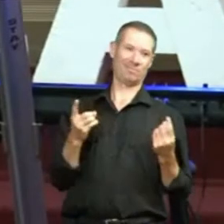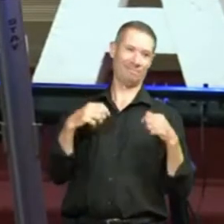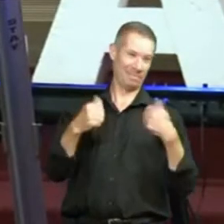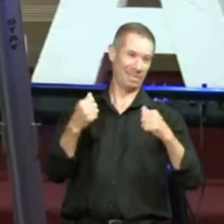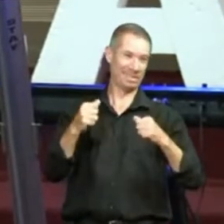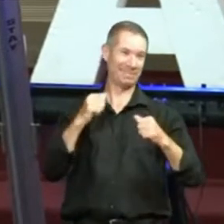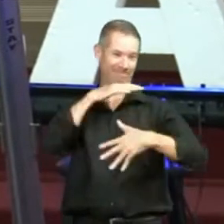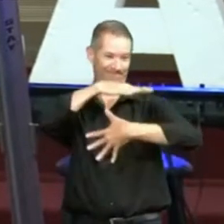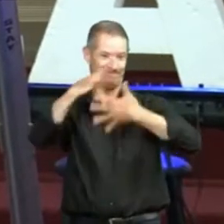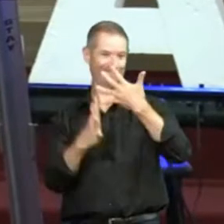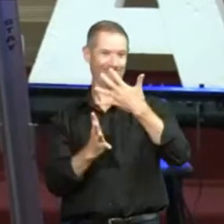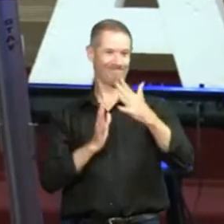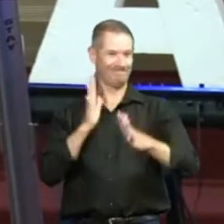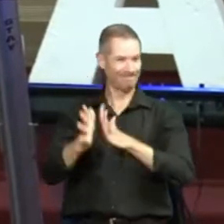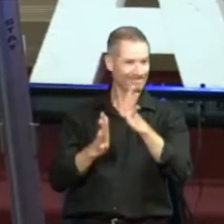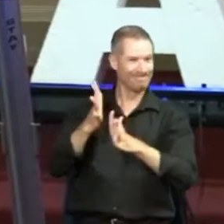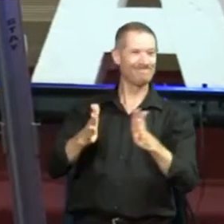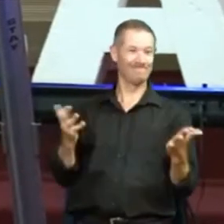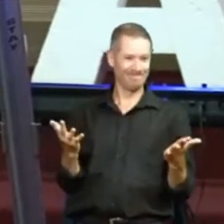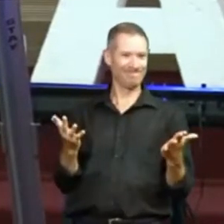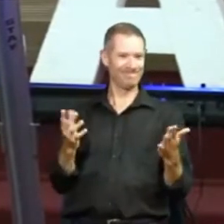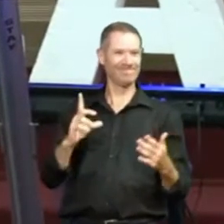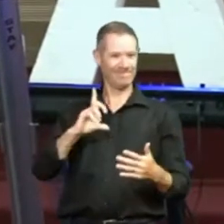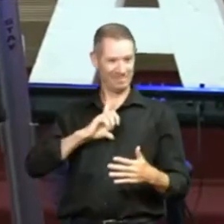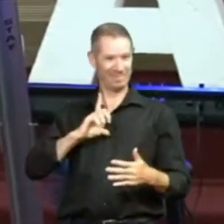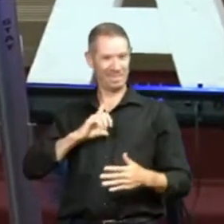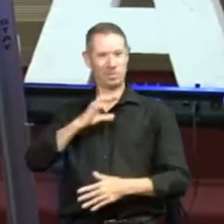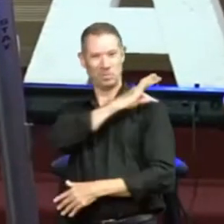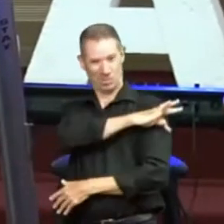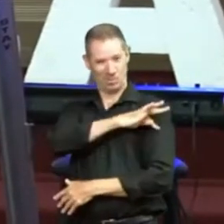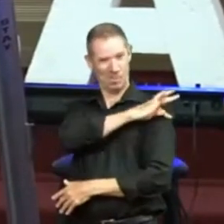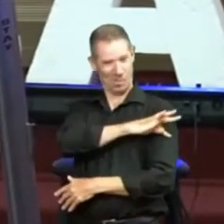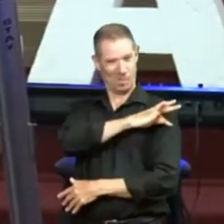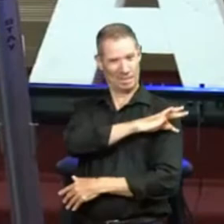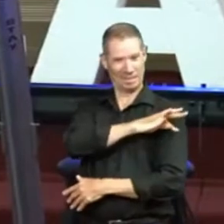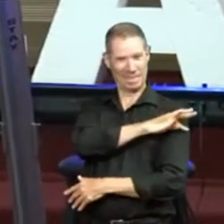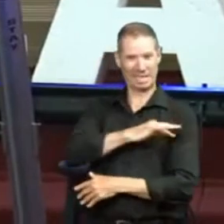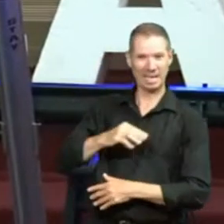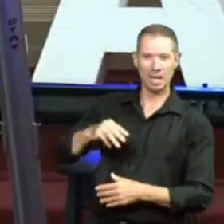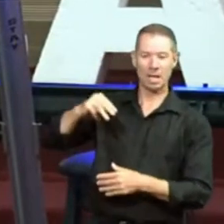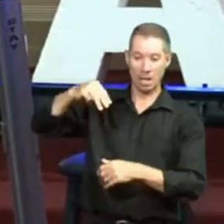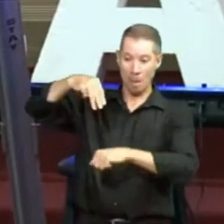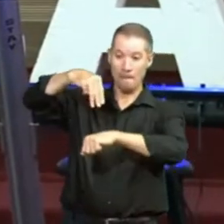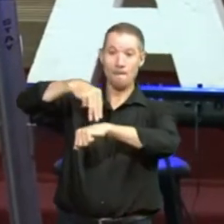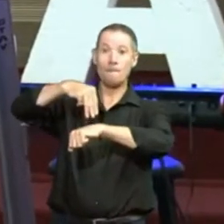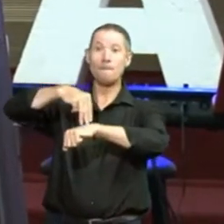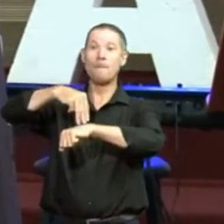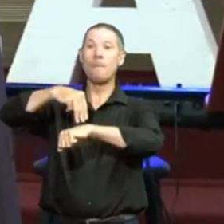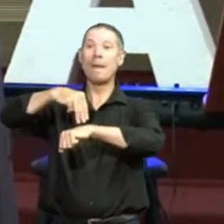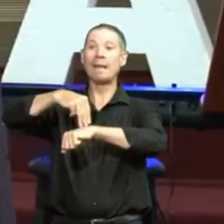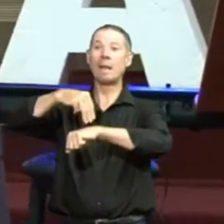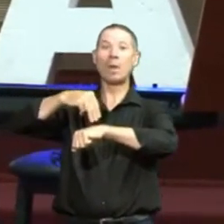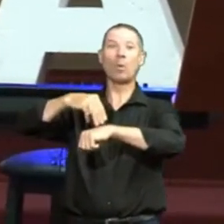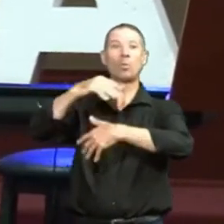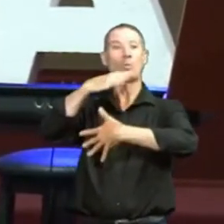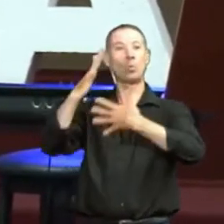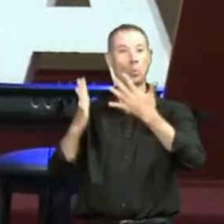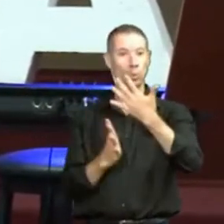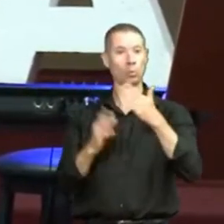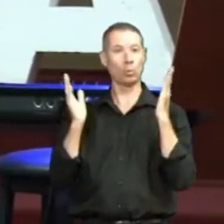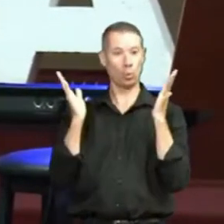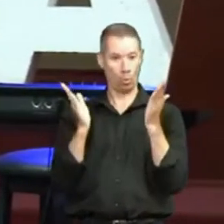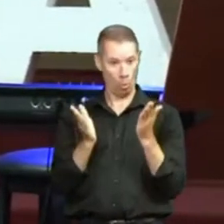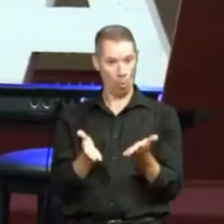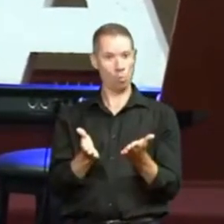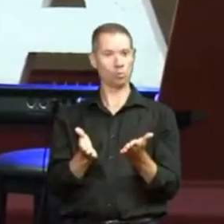bolamos uma estratégia para trazer para vocês esse minuto Libras. E como que vai ser esse minuto Libras? Hoje a gente está